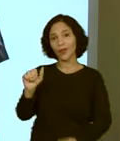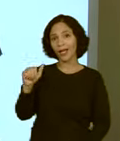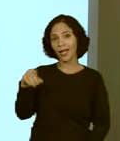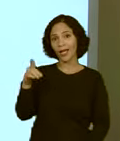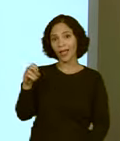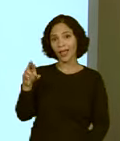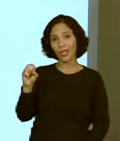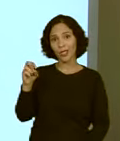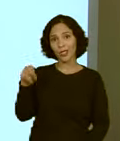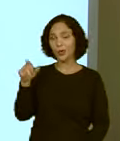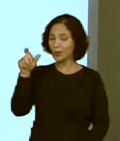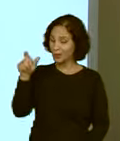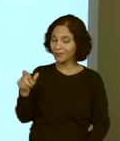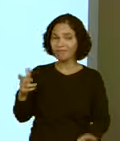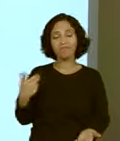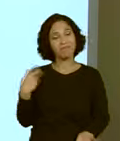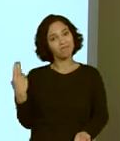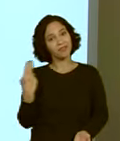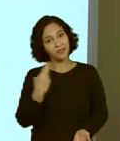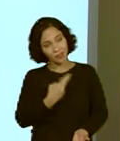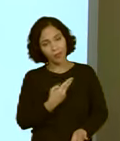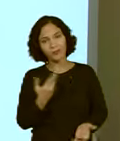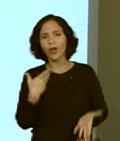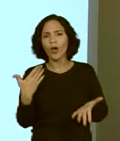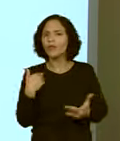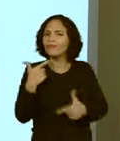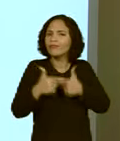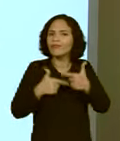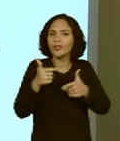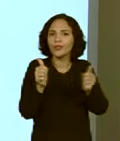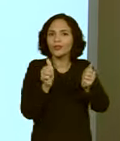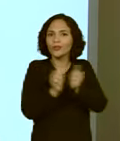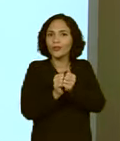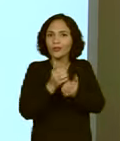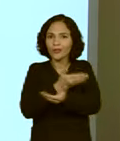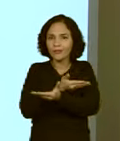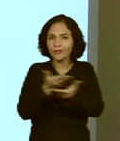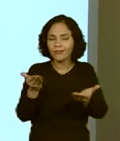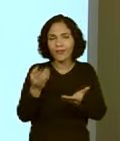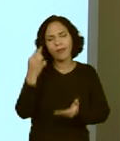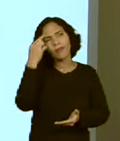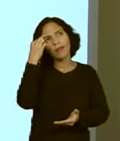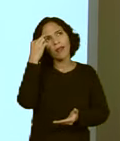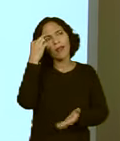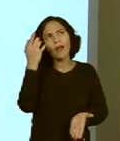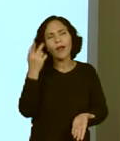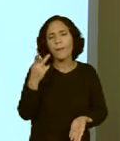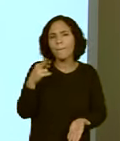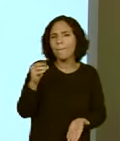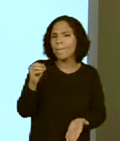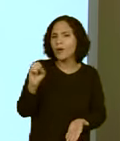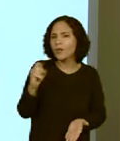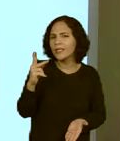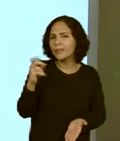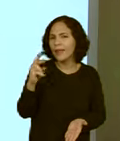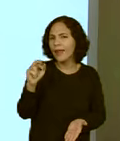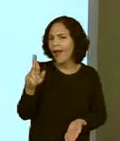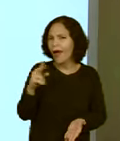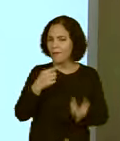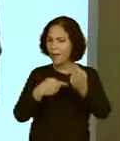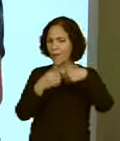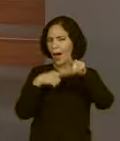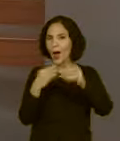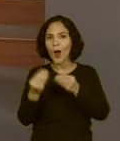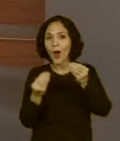Andy já disse, meu nome é Anderson. Estou aqui para a gente trabalhar juntos essa ideia de Prosperar. Quer aprender? Vem com a gente.